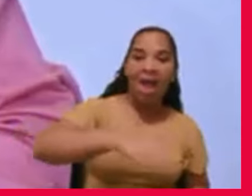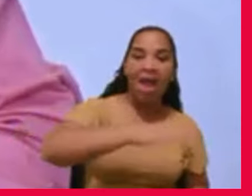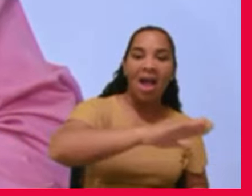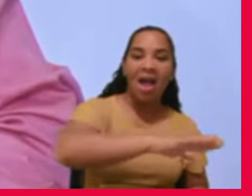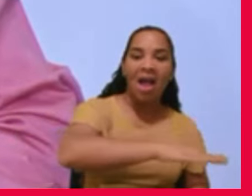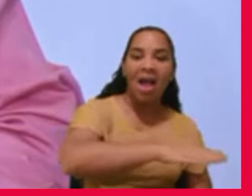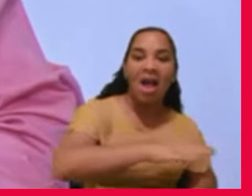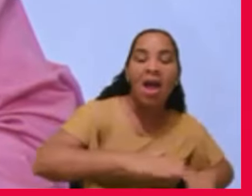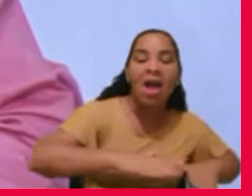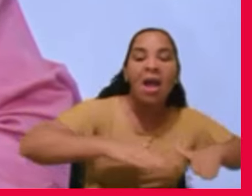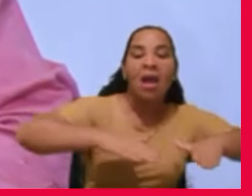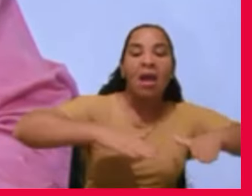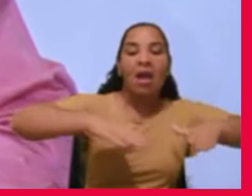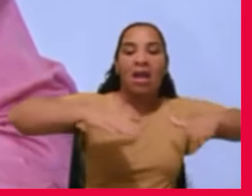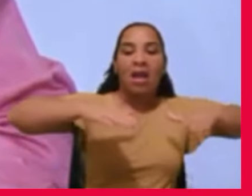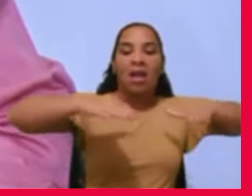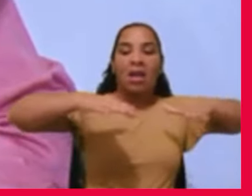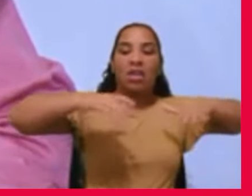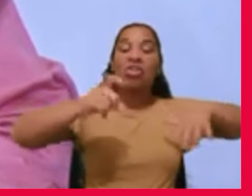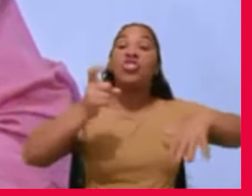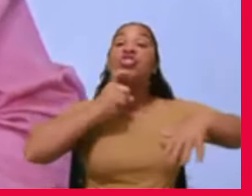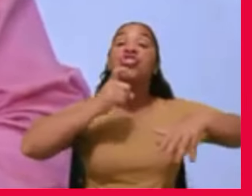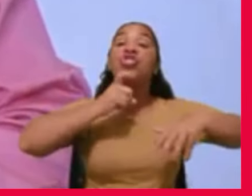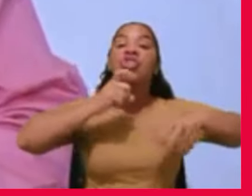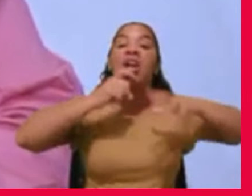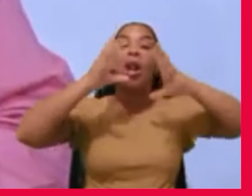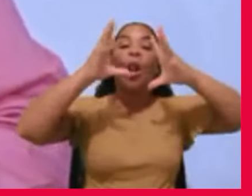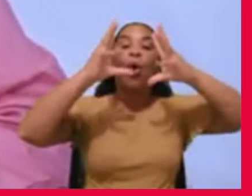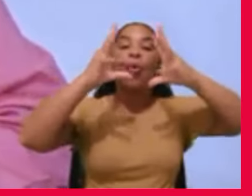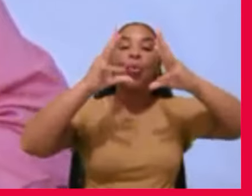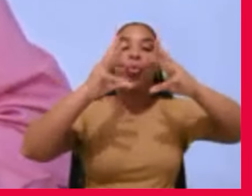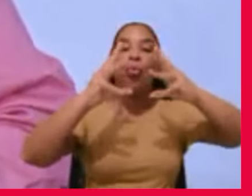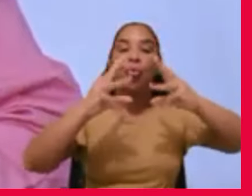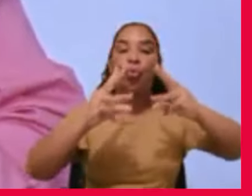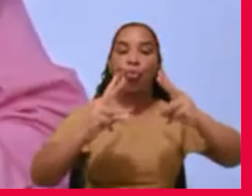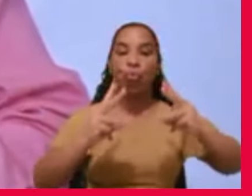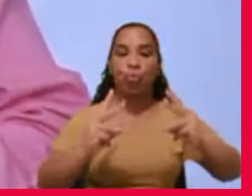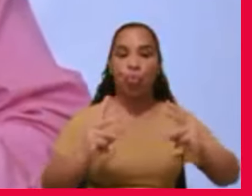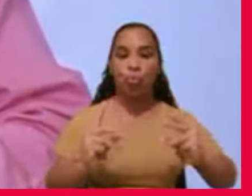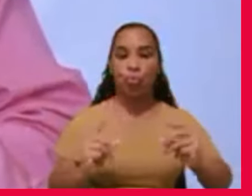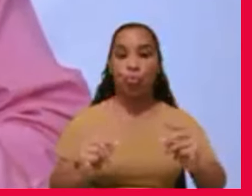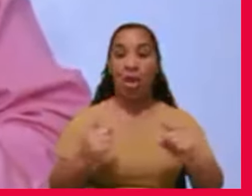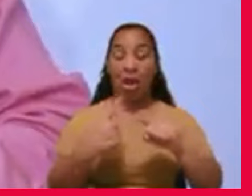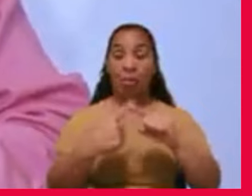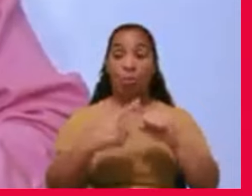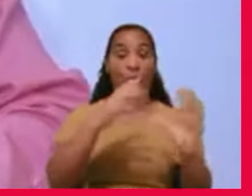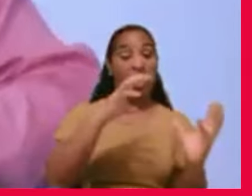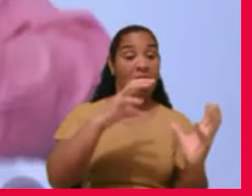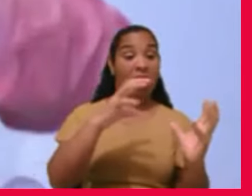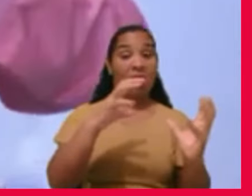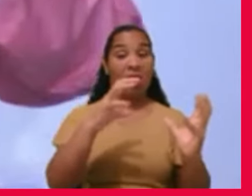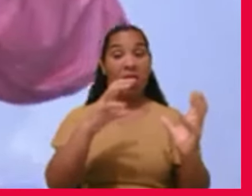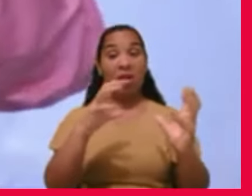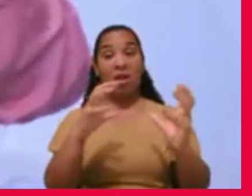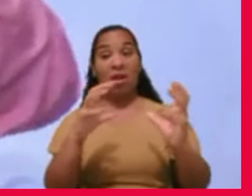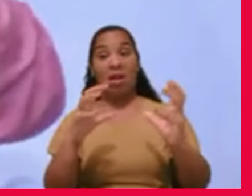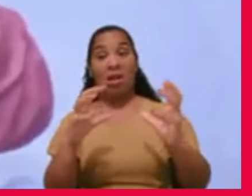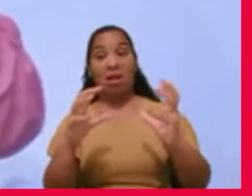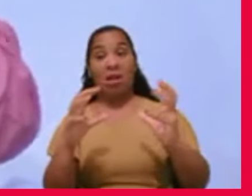degelo ameaçando o povo, porque esta inclinação diminuiu. Então, uma